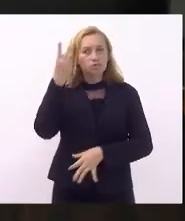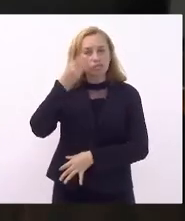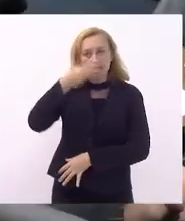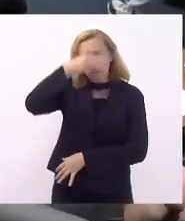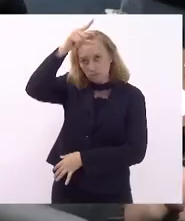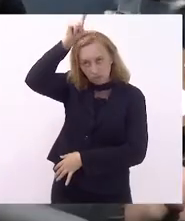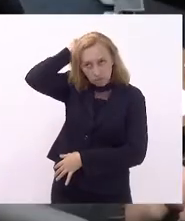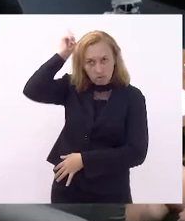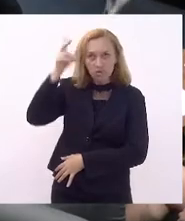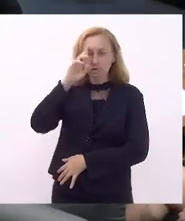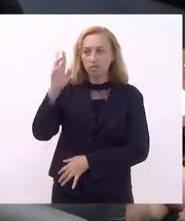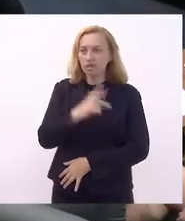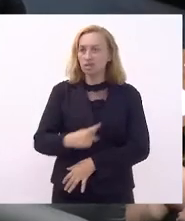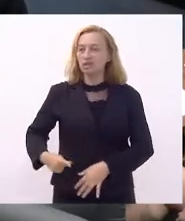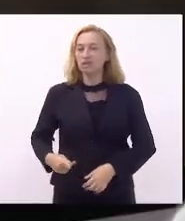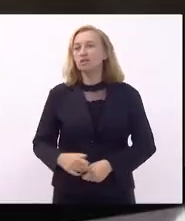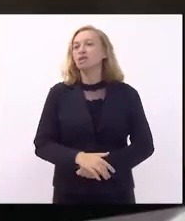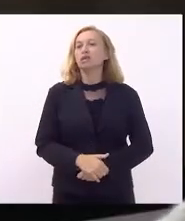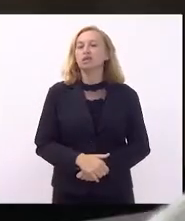Sr. Presidente,